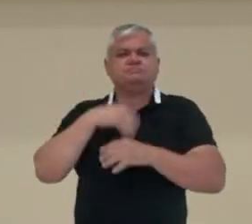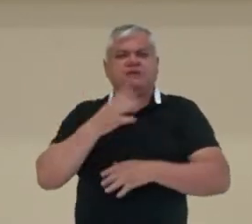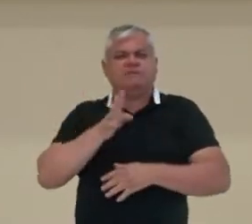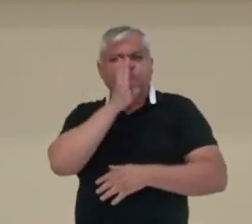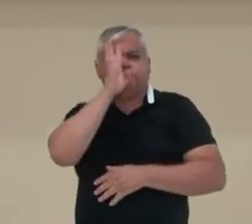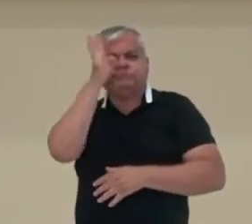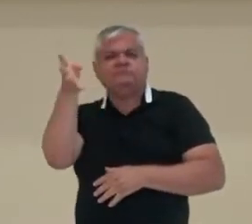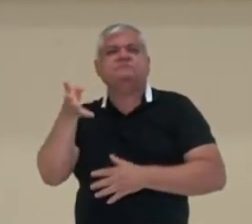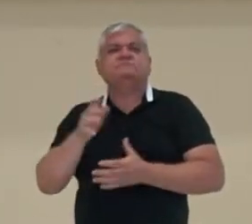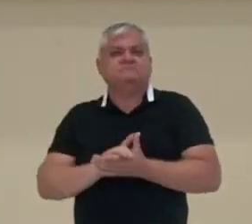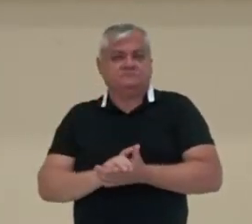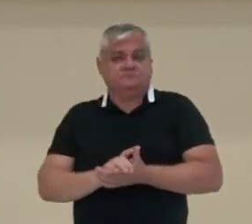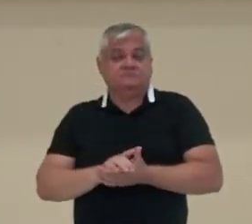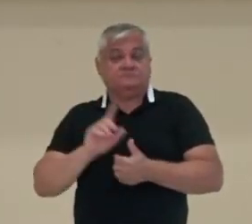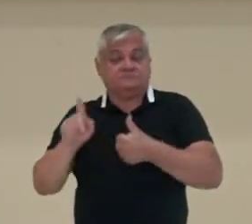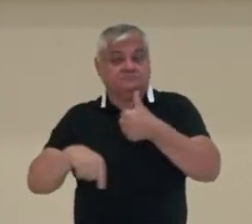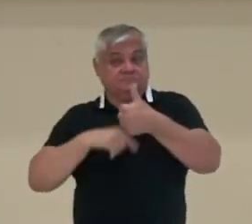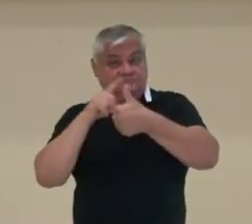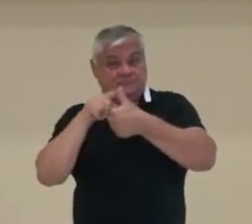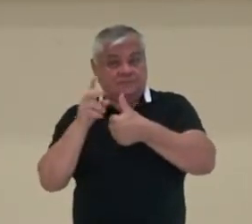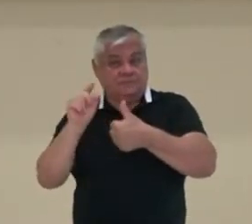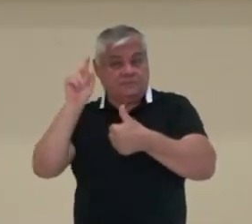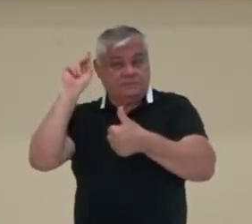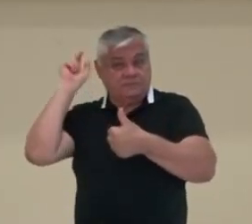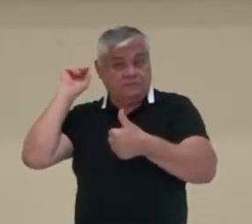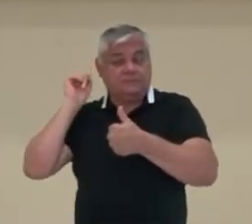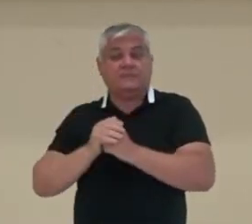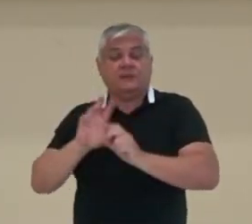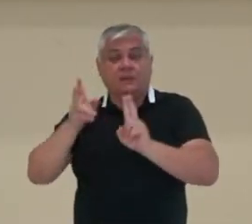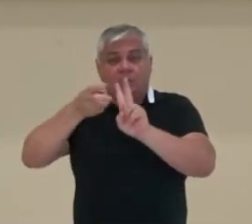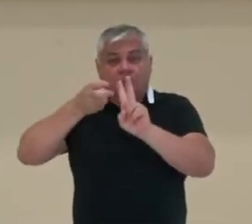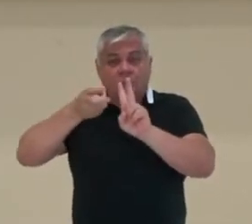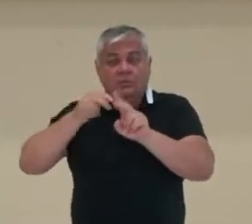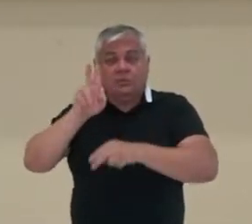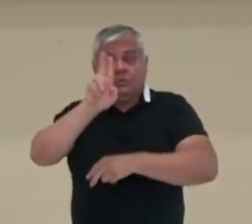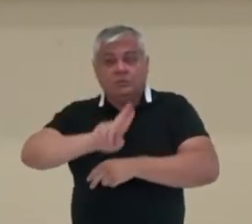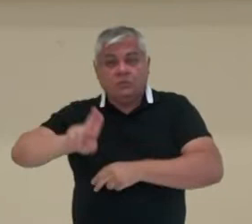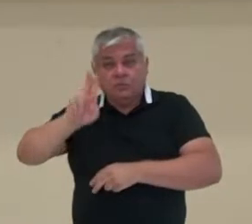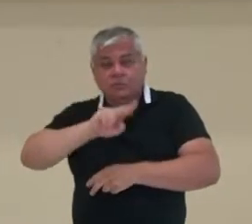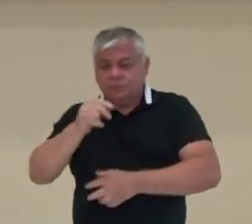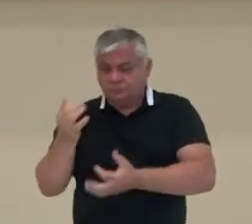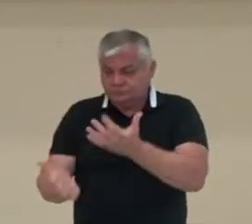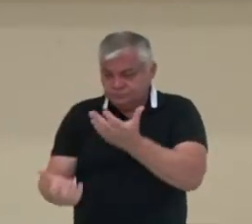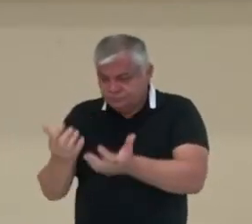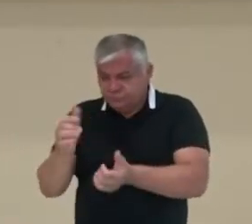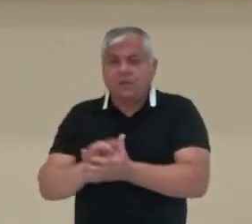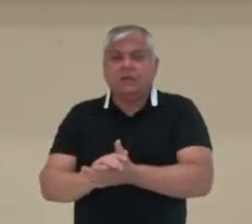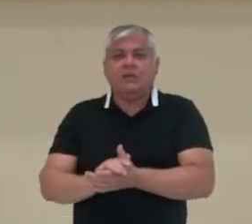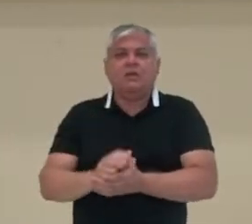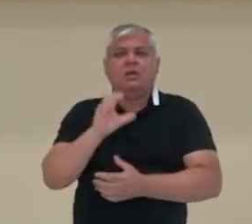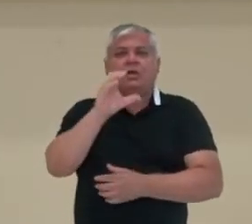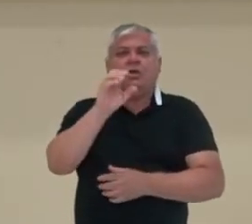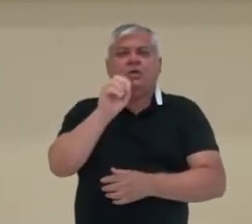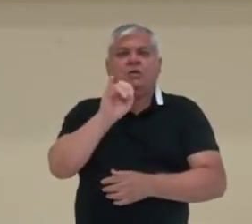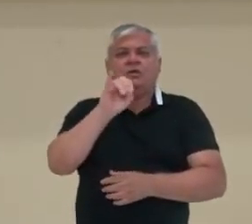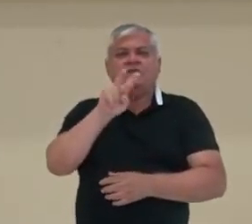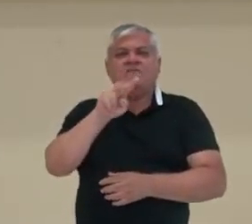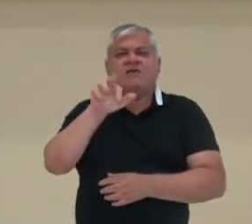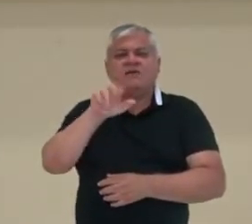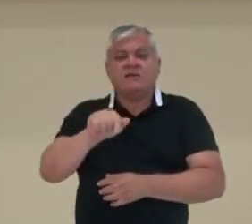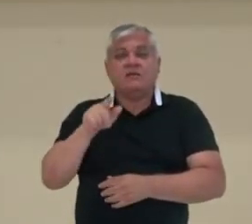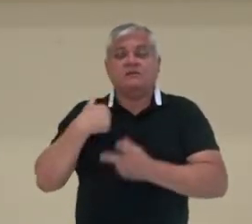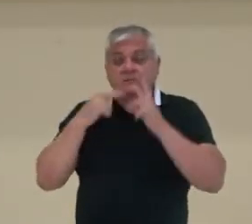Primeiro ponto, que quando os indígenas utilizavam a coivara, muito antes, inclusive, portugueses chegarem, era, inclusive,